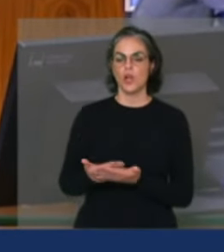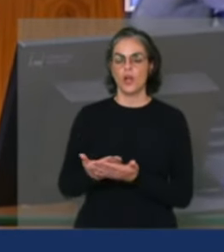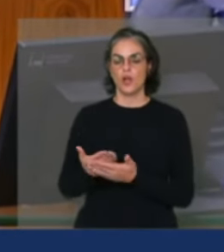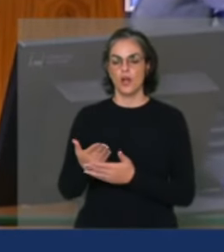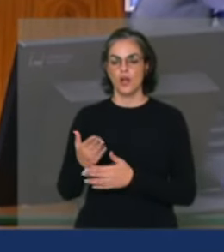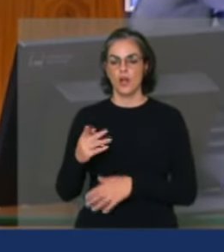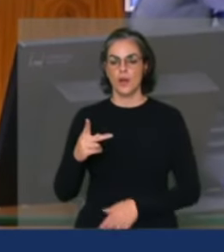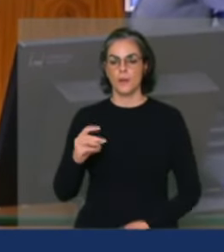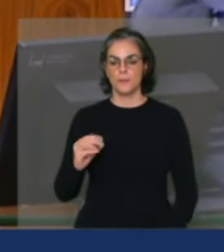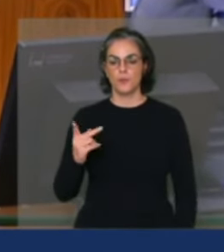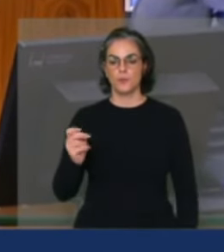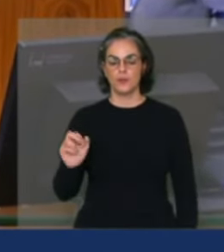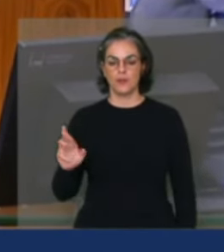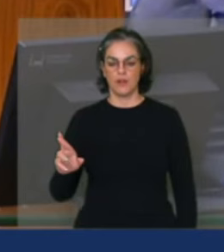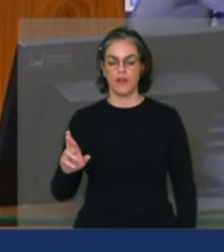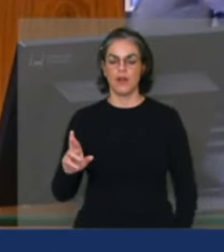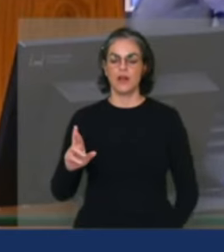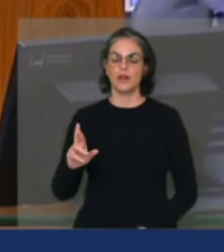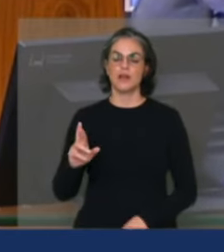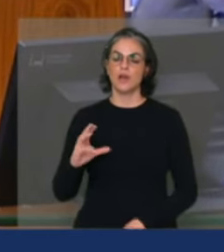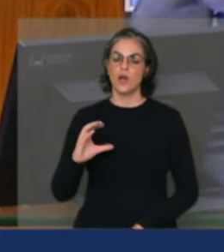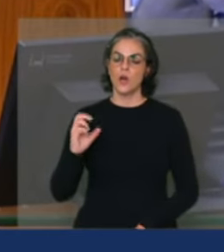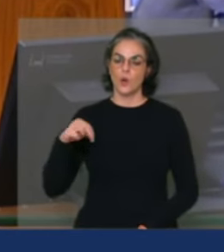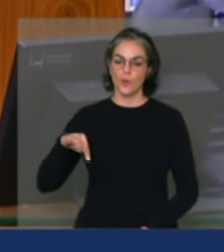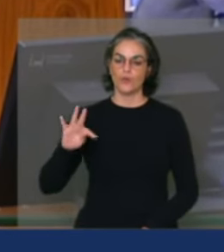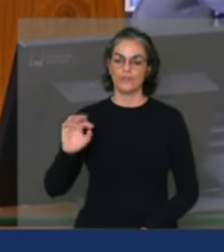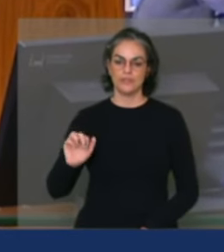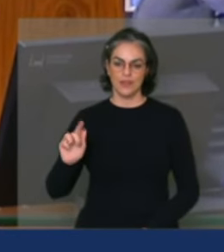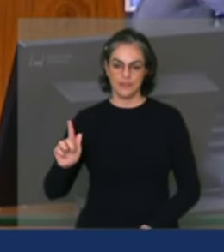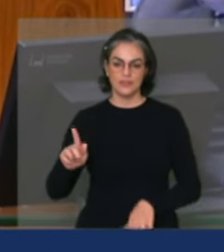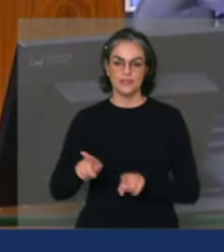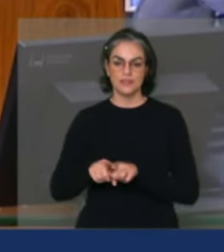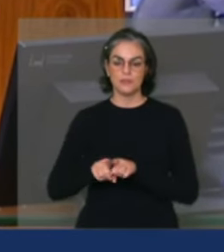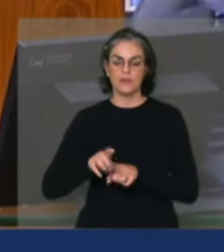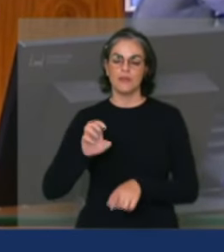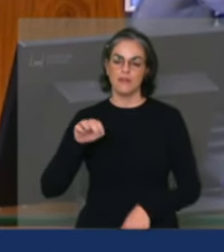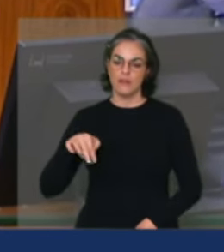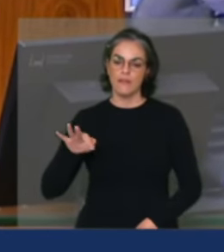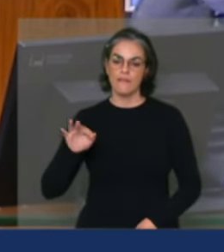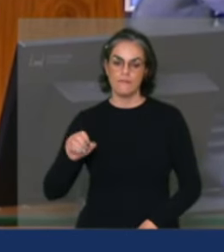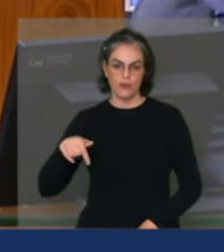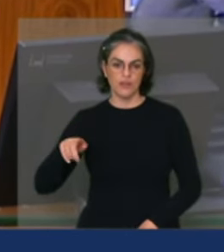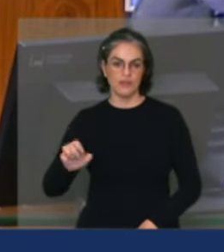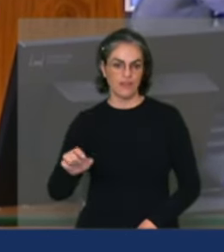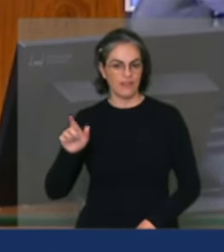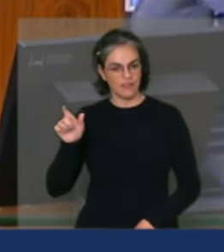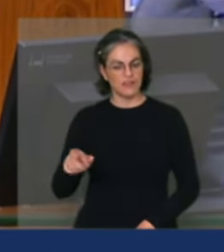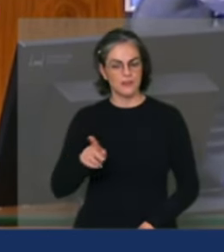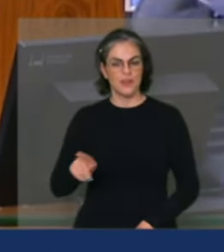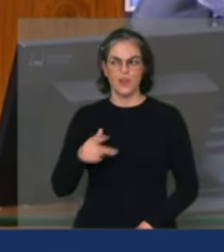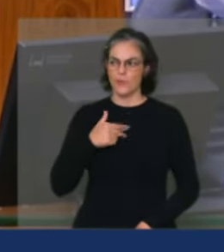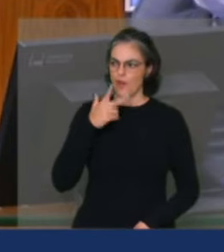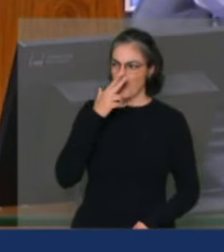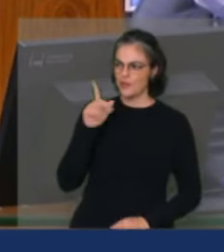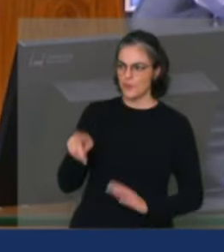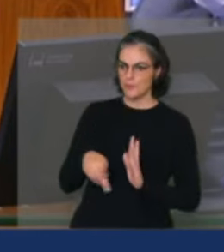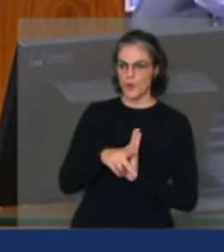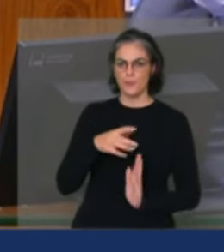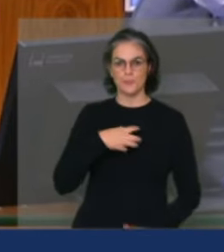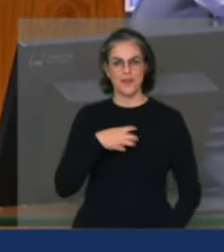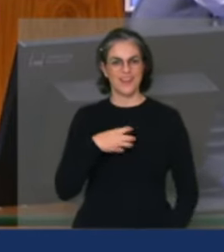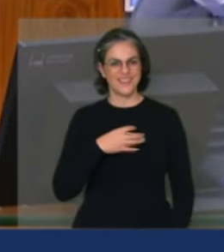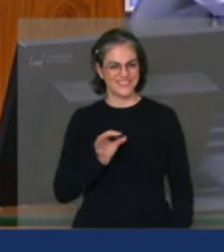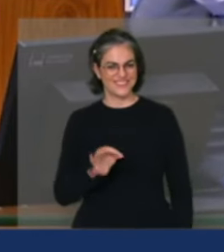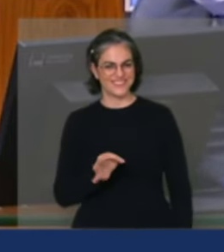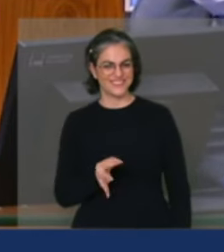da CONTAG e do Enfoque. Imagino que seja baiana, é baiana, pois então a